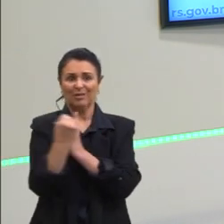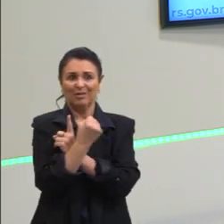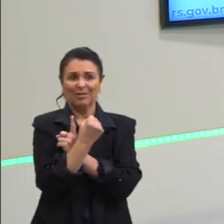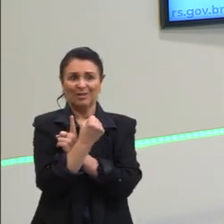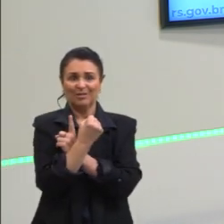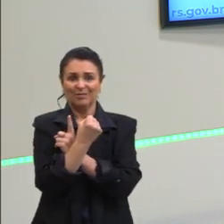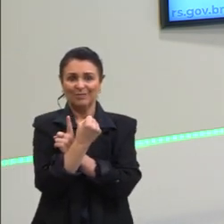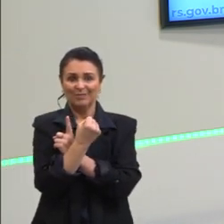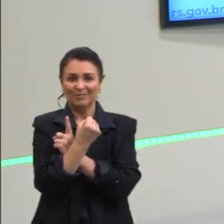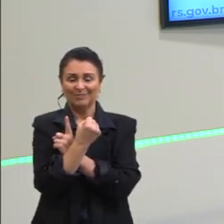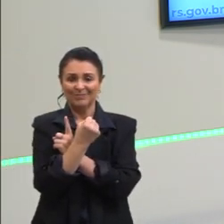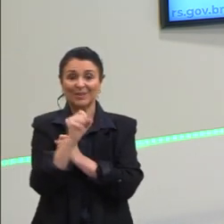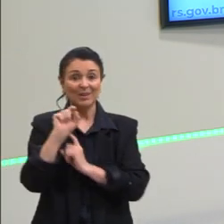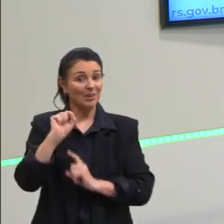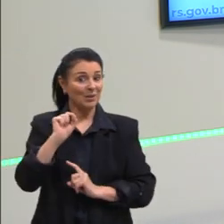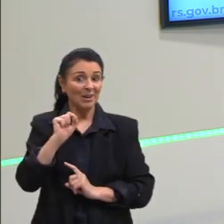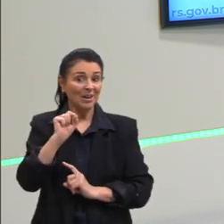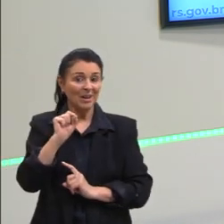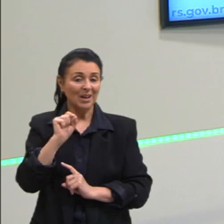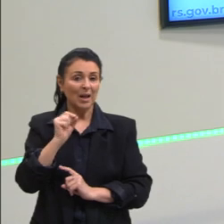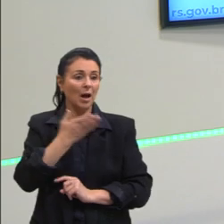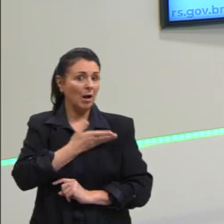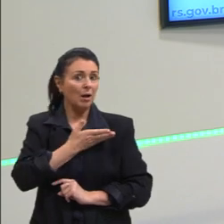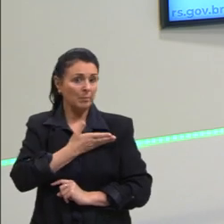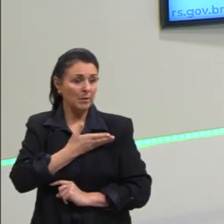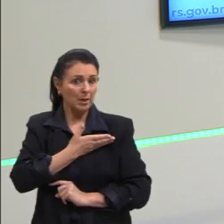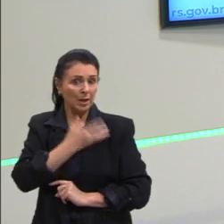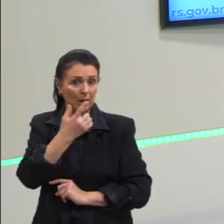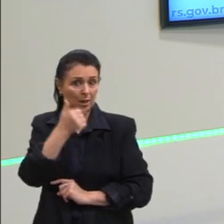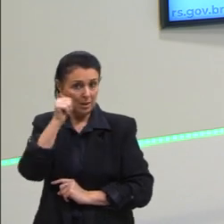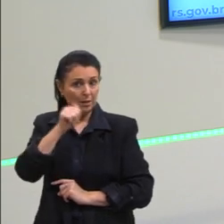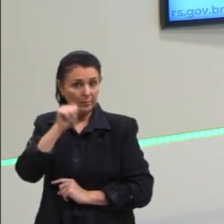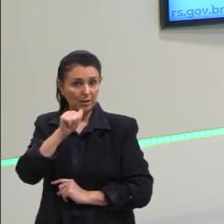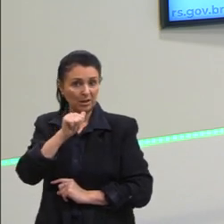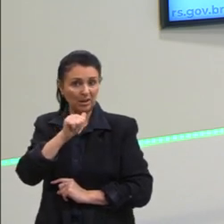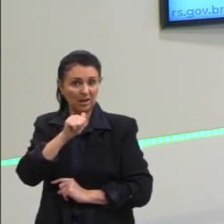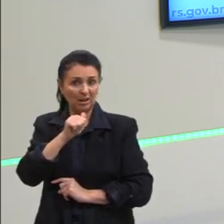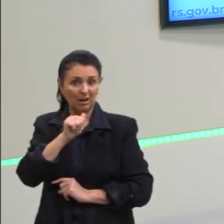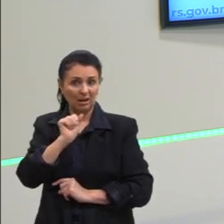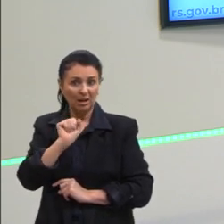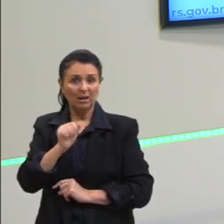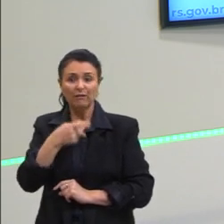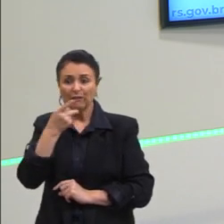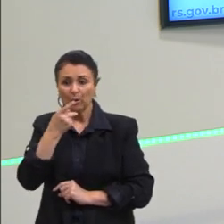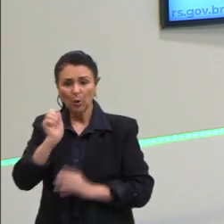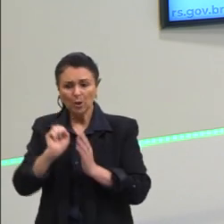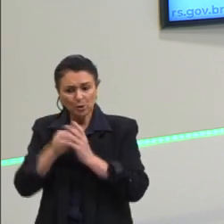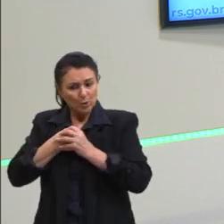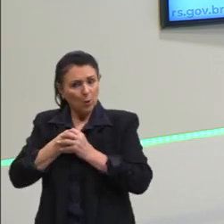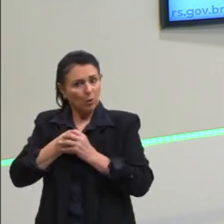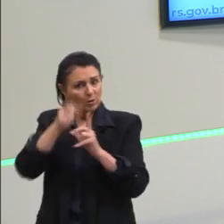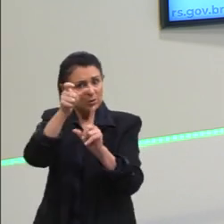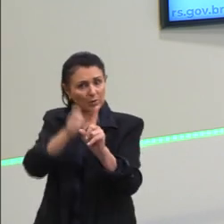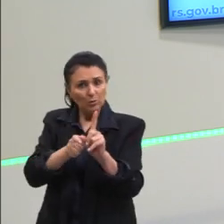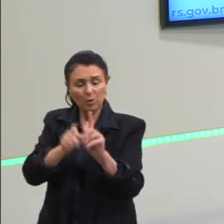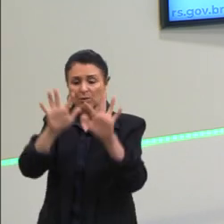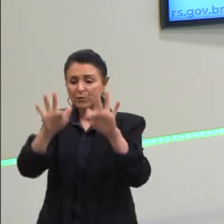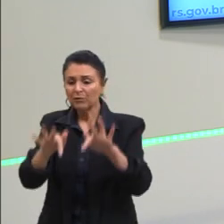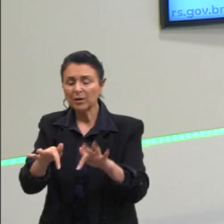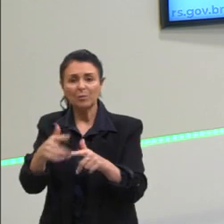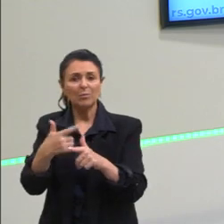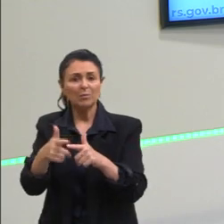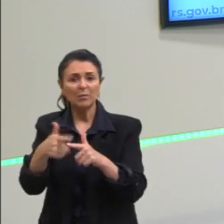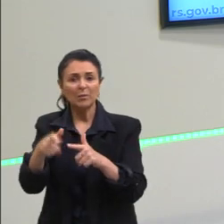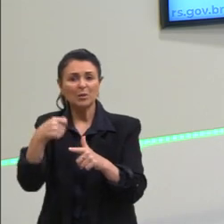a amiga da Mafalda quer, né, que desapareçam da sociedade. Necessariamente não